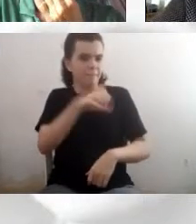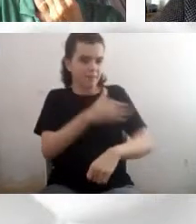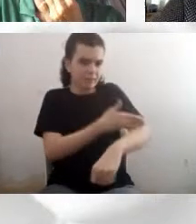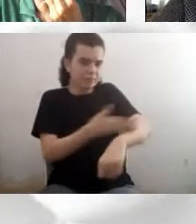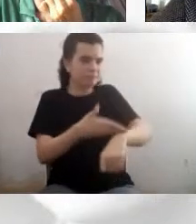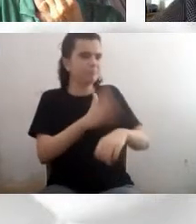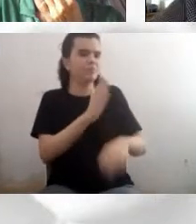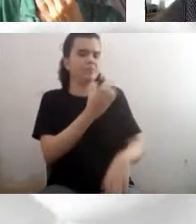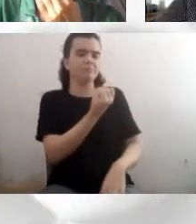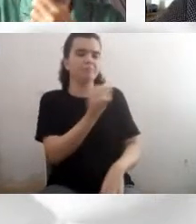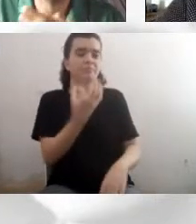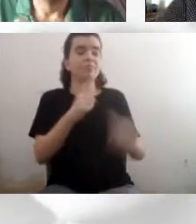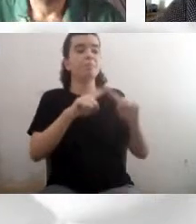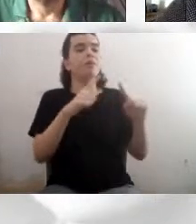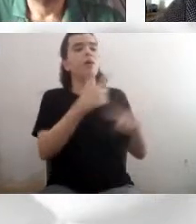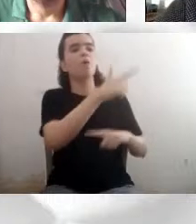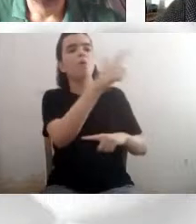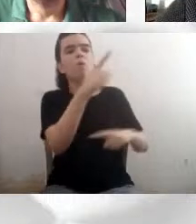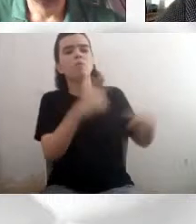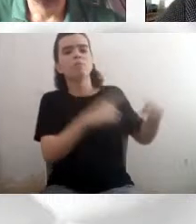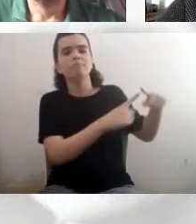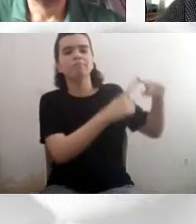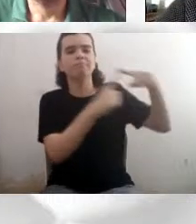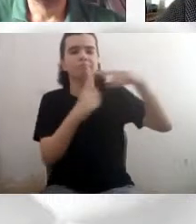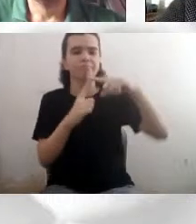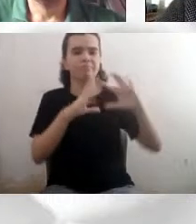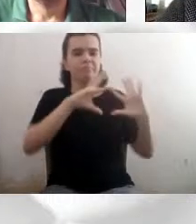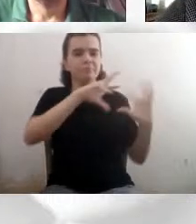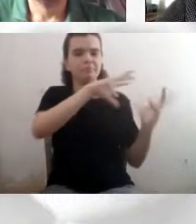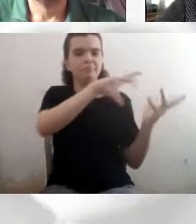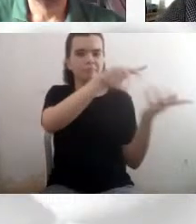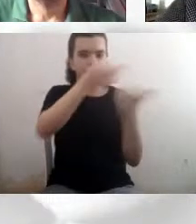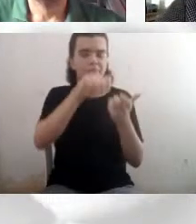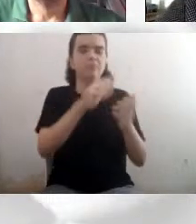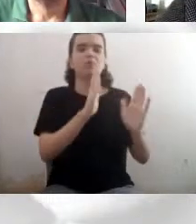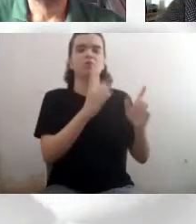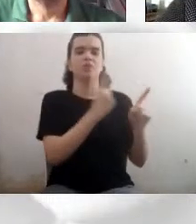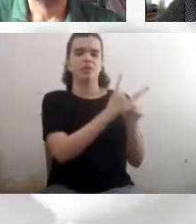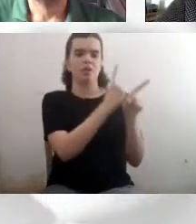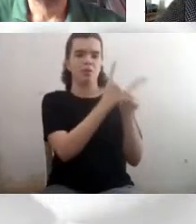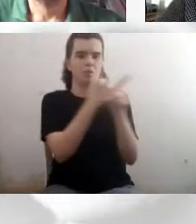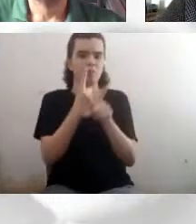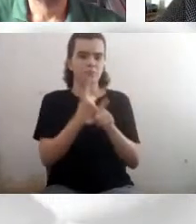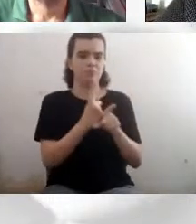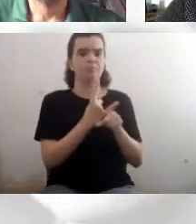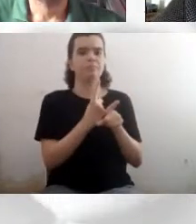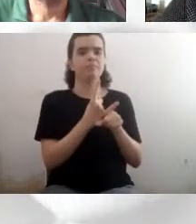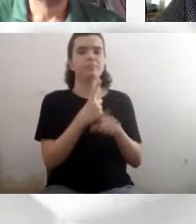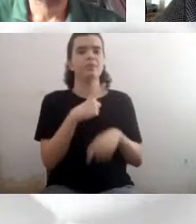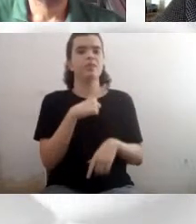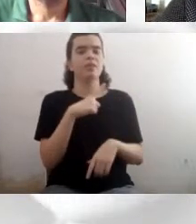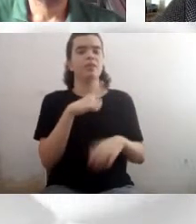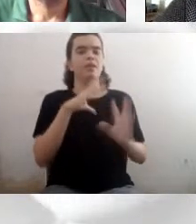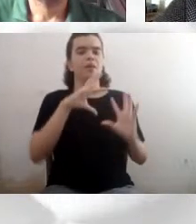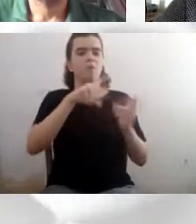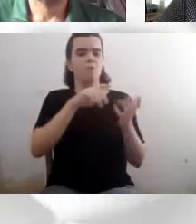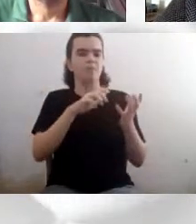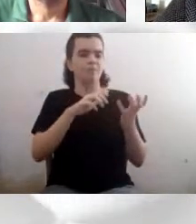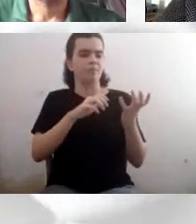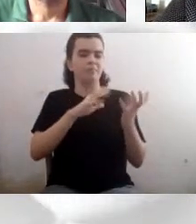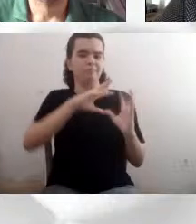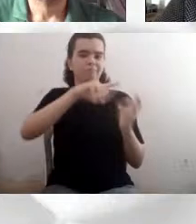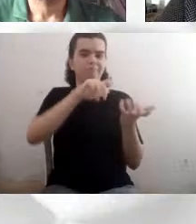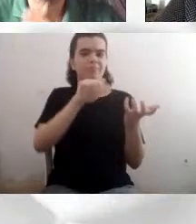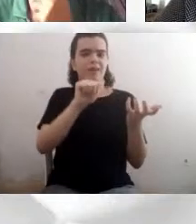classe espectral que não tinha sido registrada, que é da sub-anans tipo A, então sim, a gente encontra